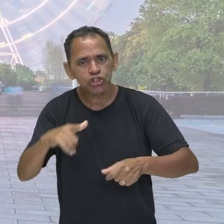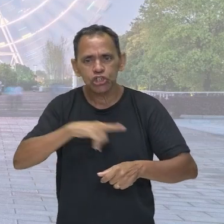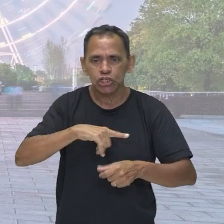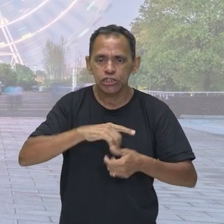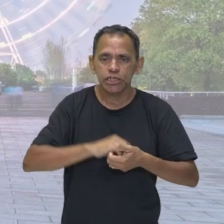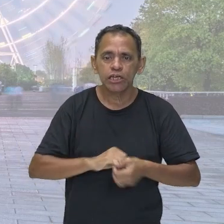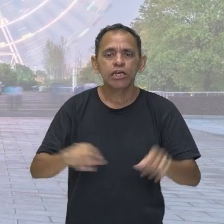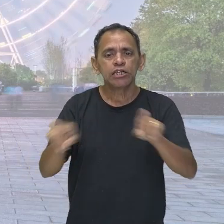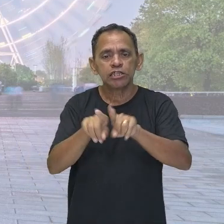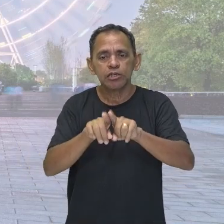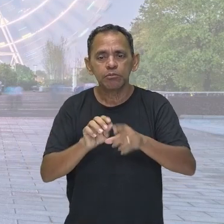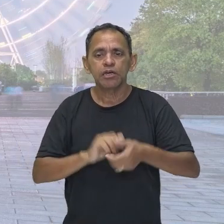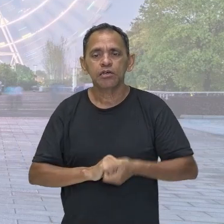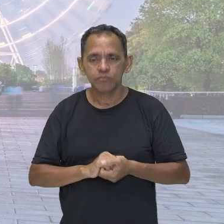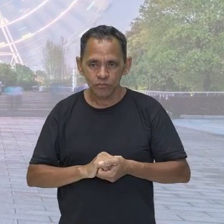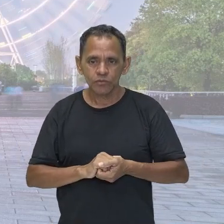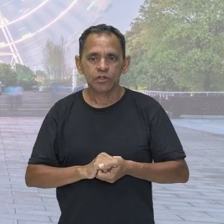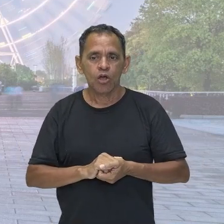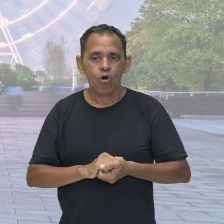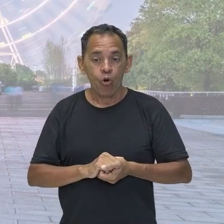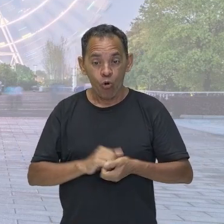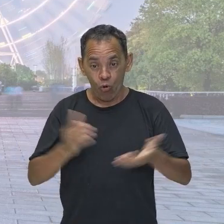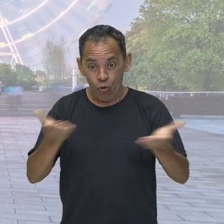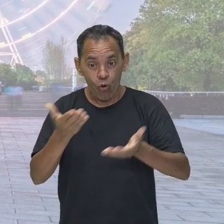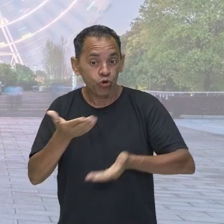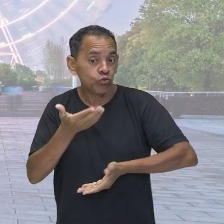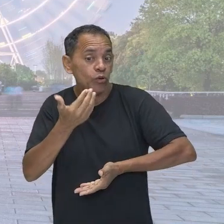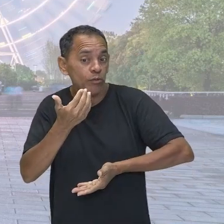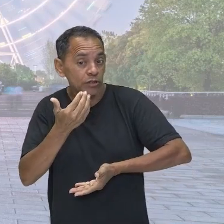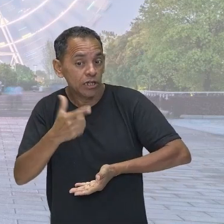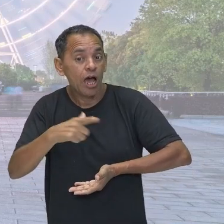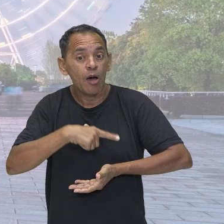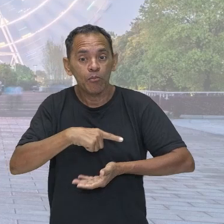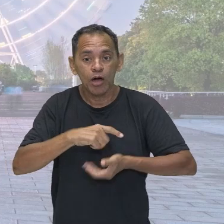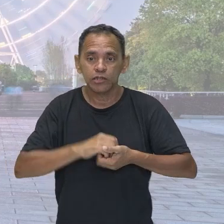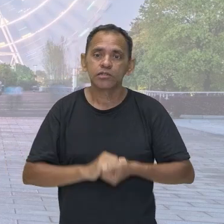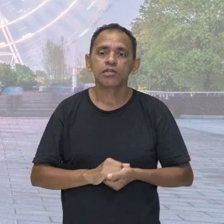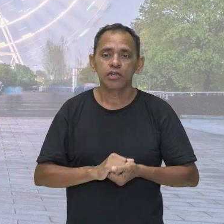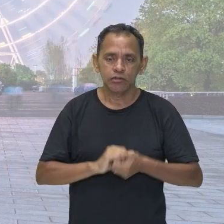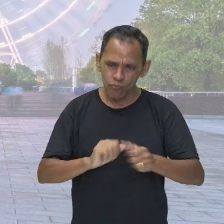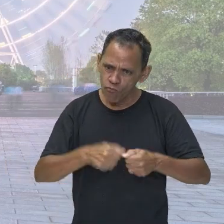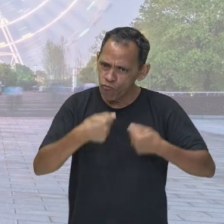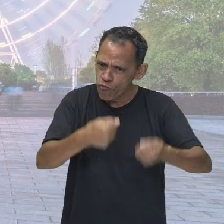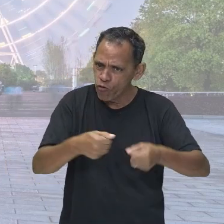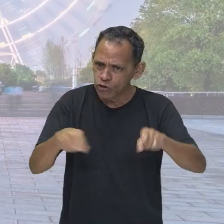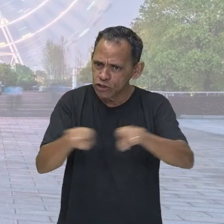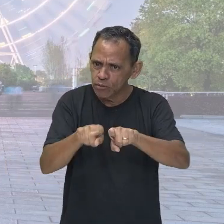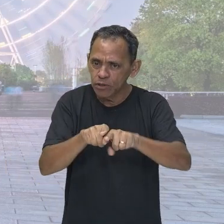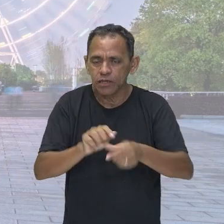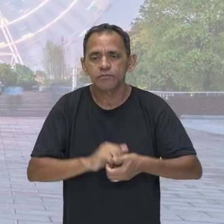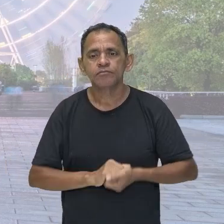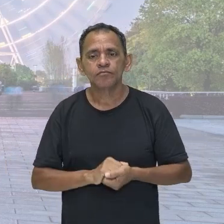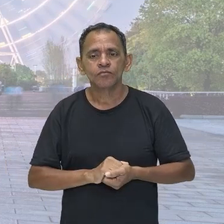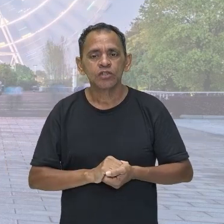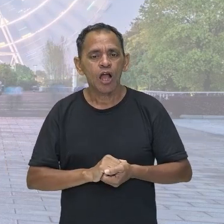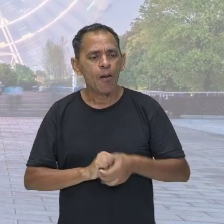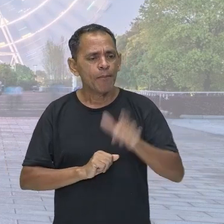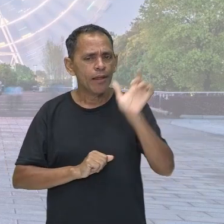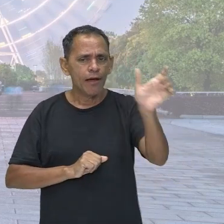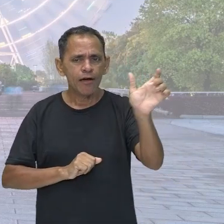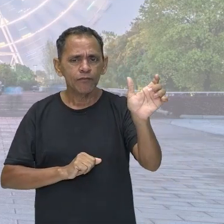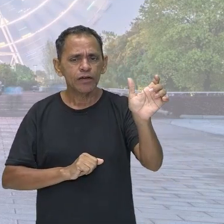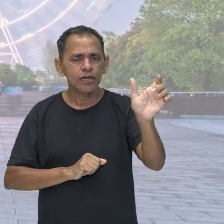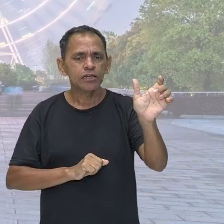essa energia que nós estamos tentando definir aqui, tá pessoal? E a energia, eu digo a vocês, que ela é uma